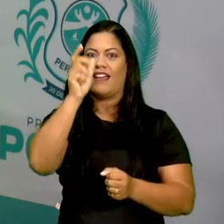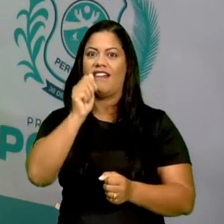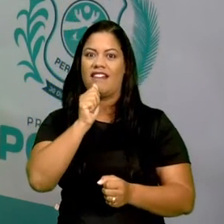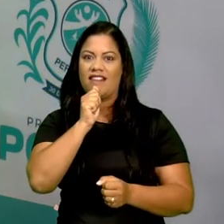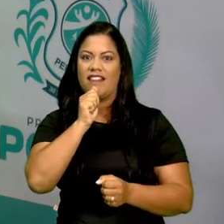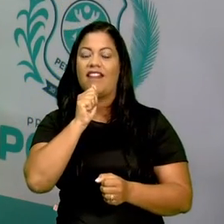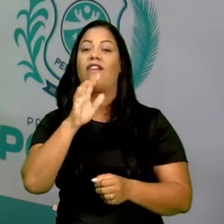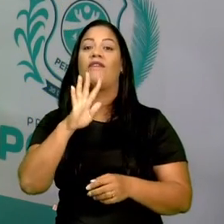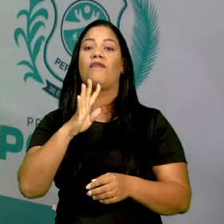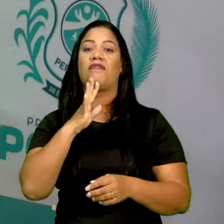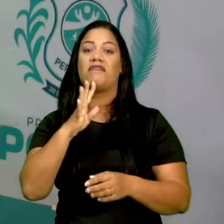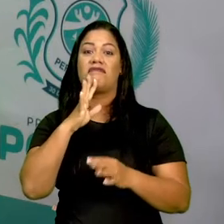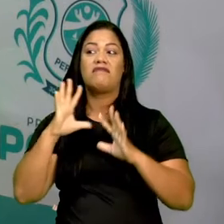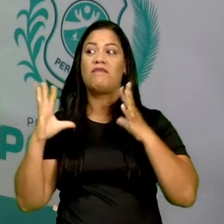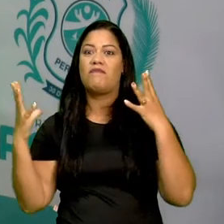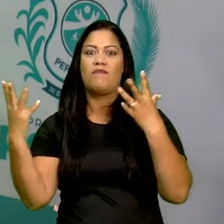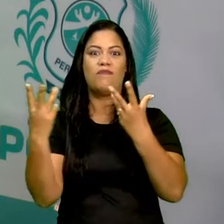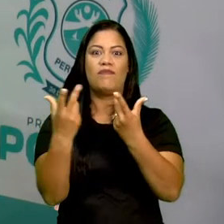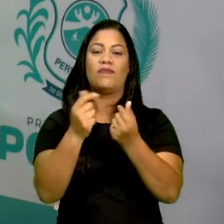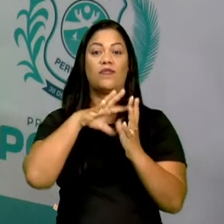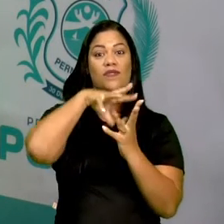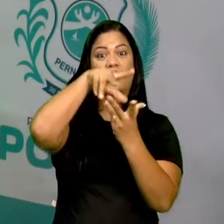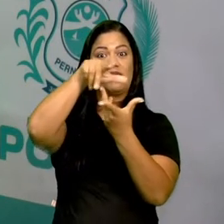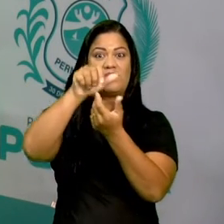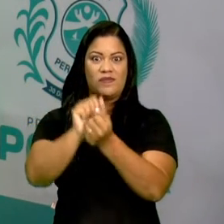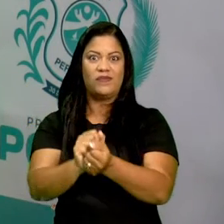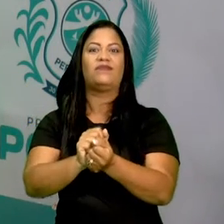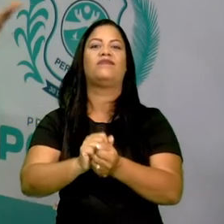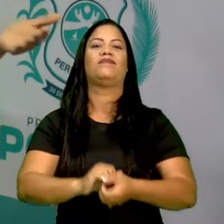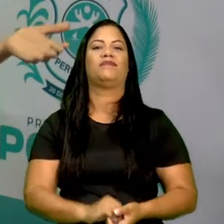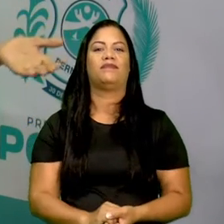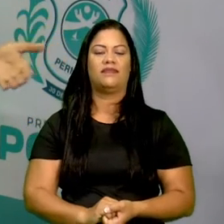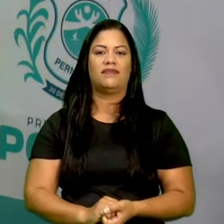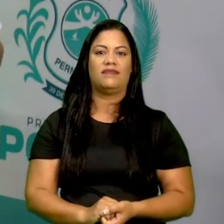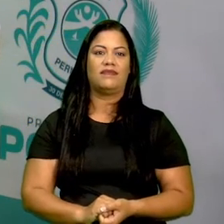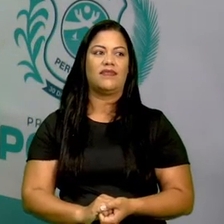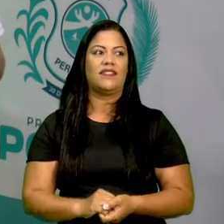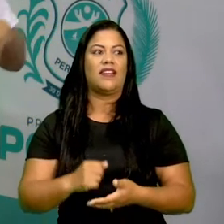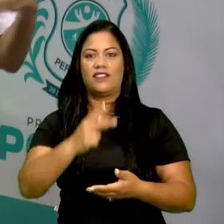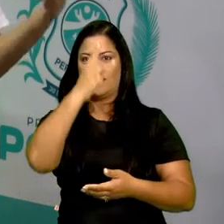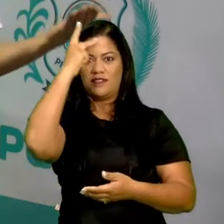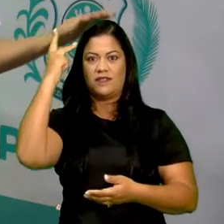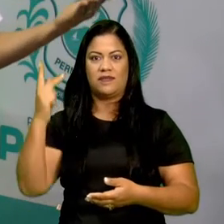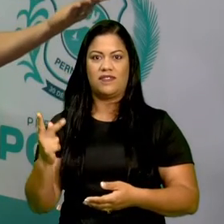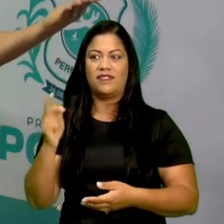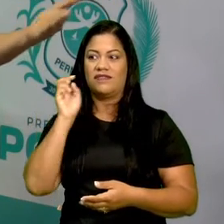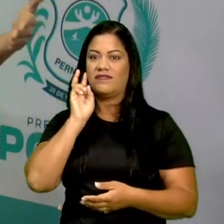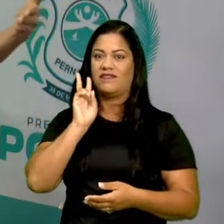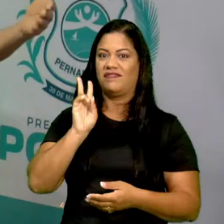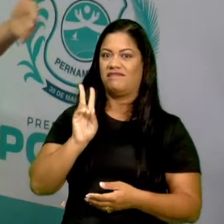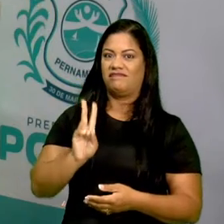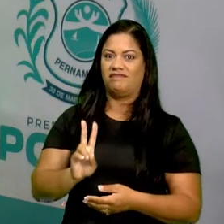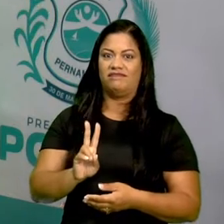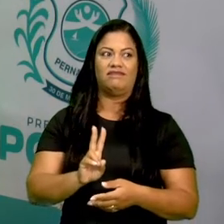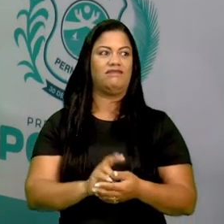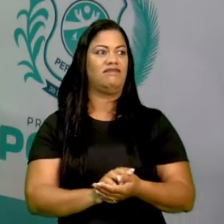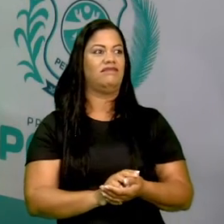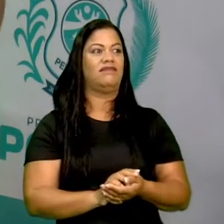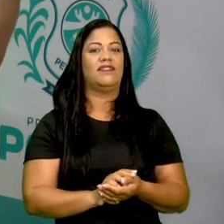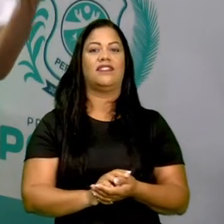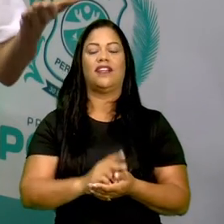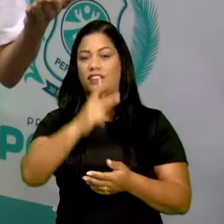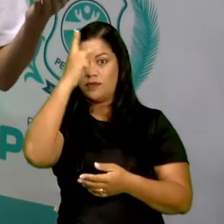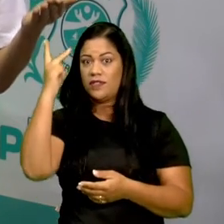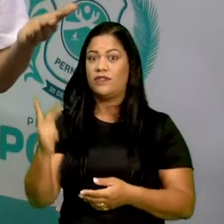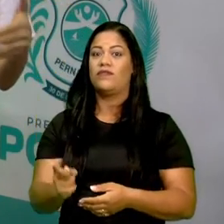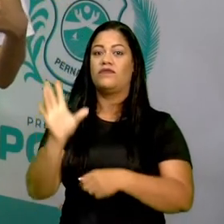mundialmente. E que, em Porto de Galinhas, elas servem para as pessoas tomarem, desculpa,